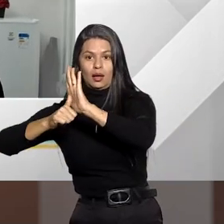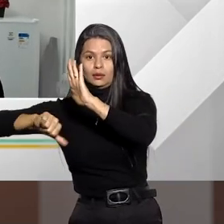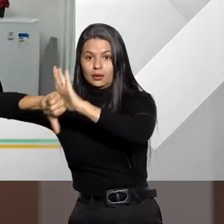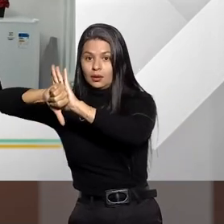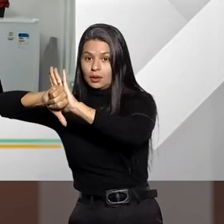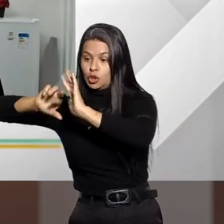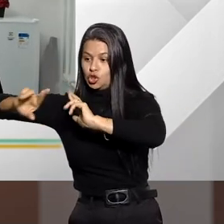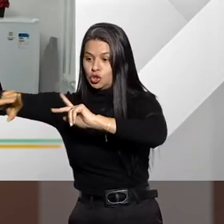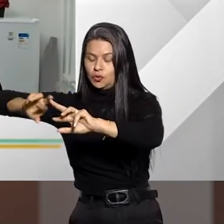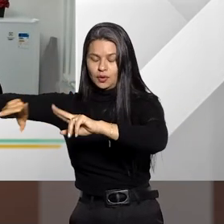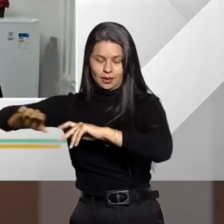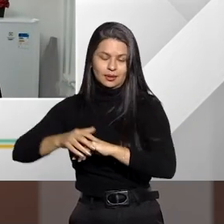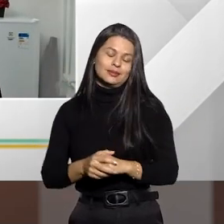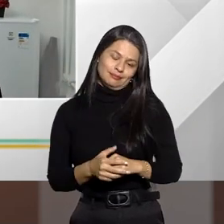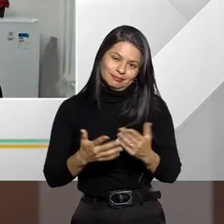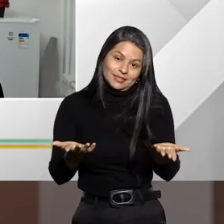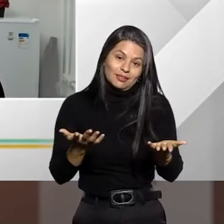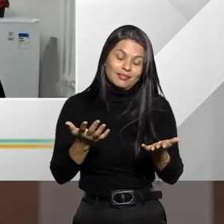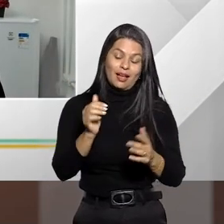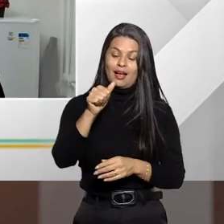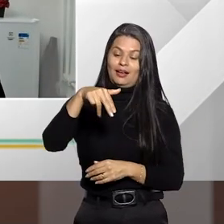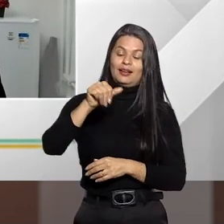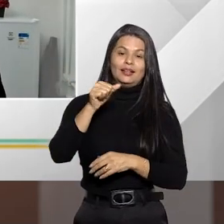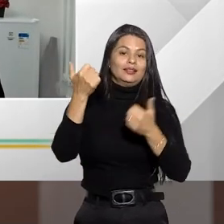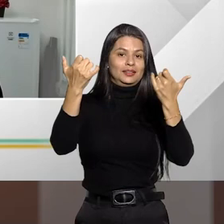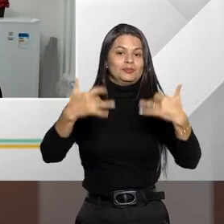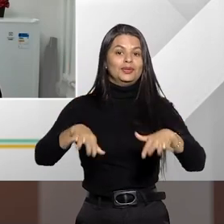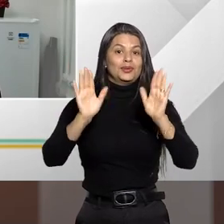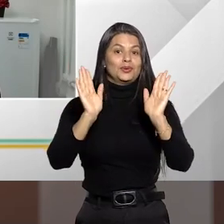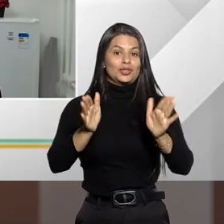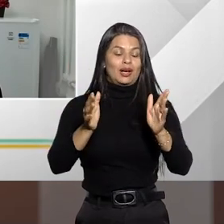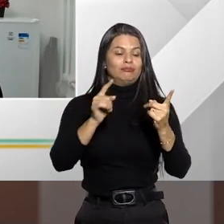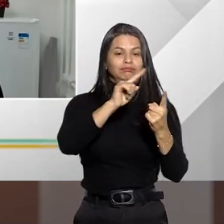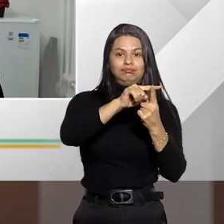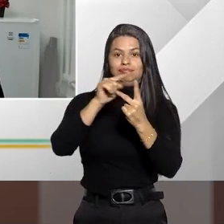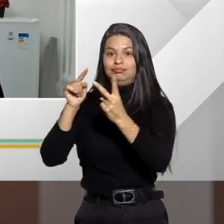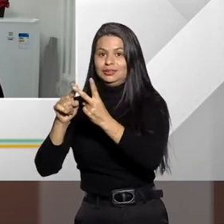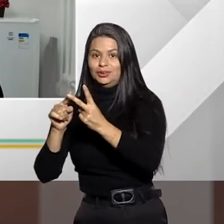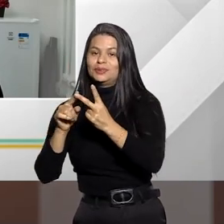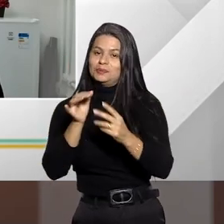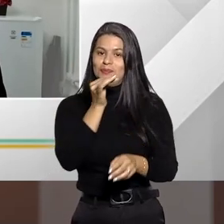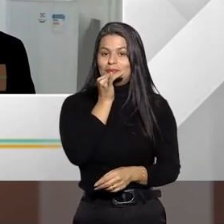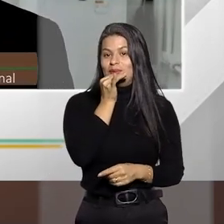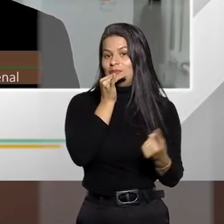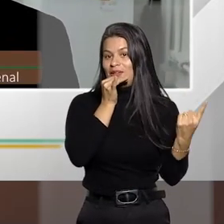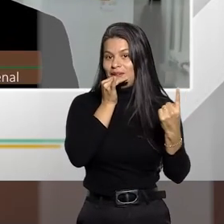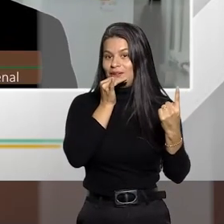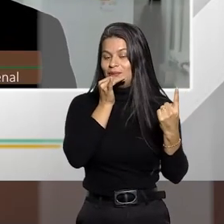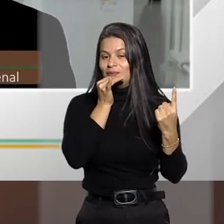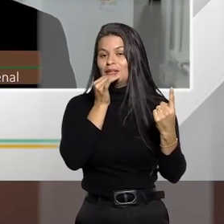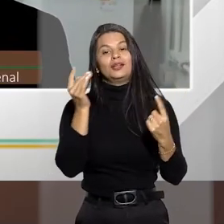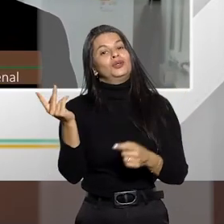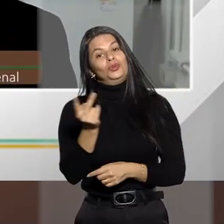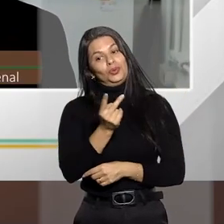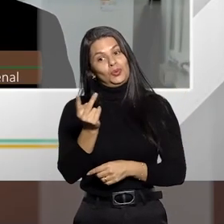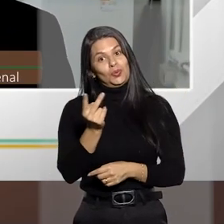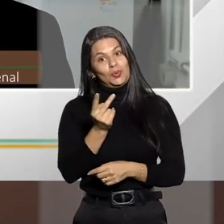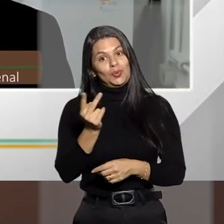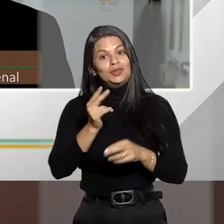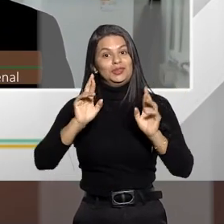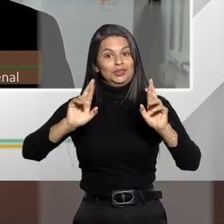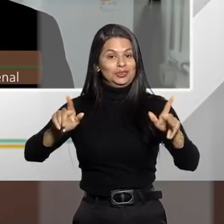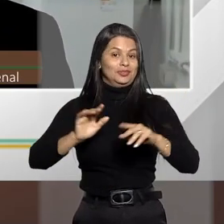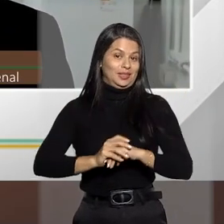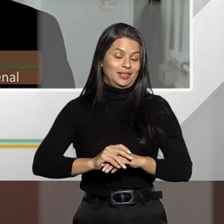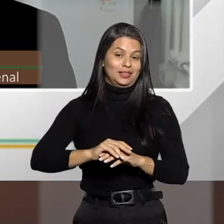exemplos aí que já identificam esses dois tipos de concurso. Nós temos, no primeiro exemplo, duas situações de homicídio. Então,